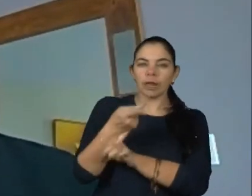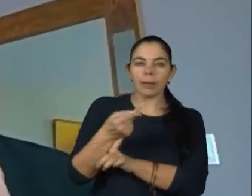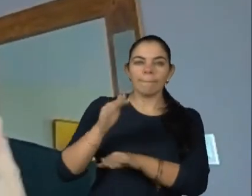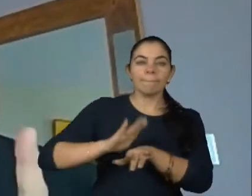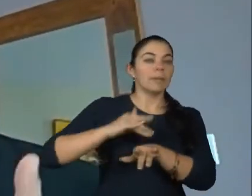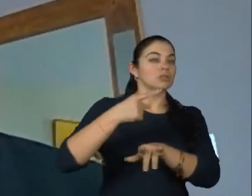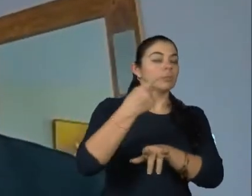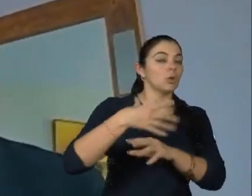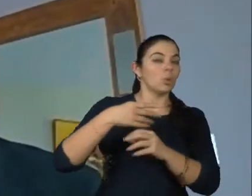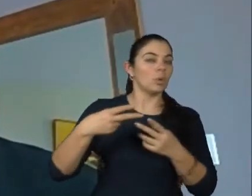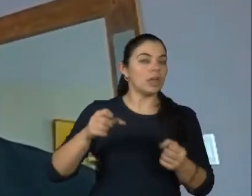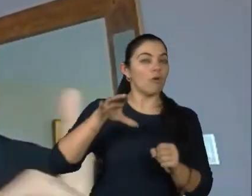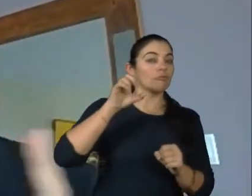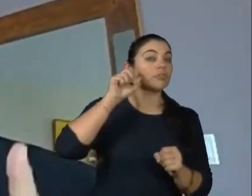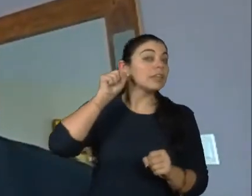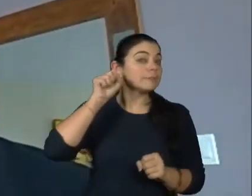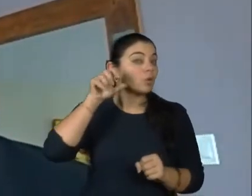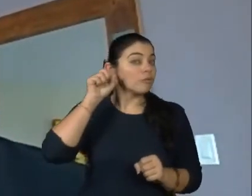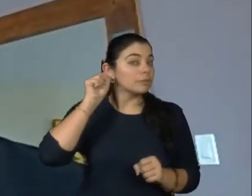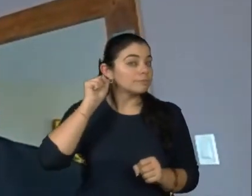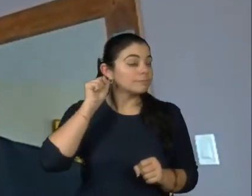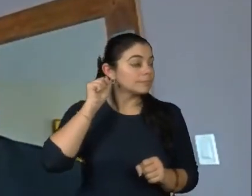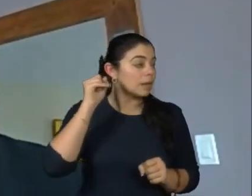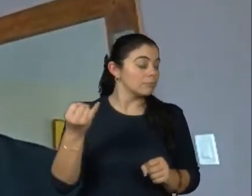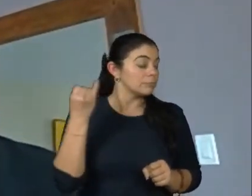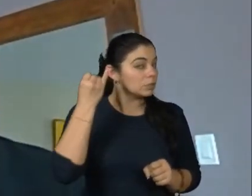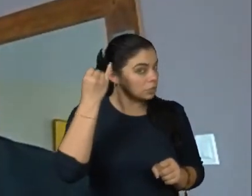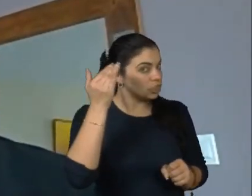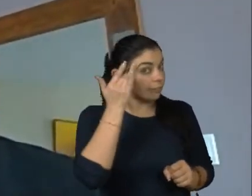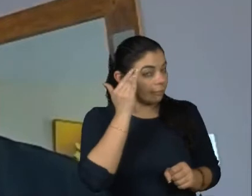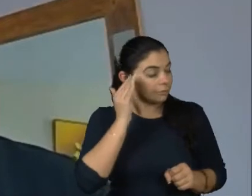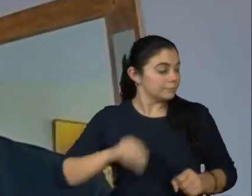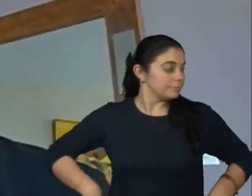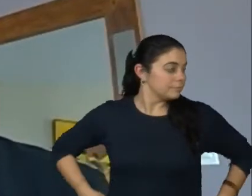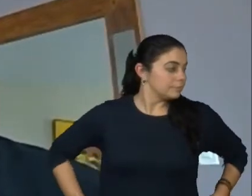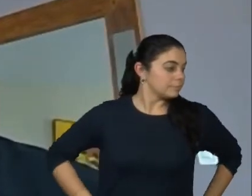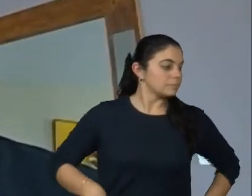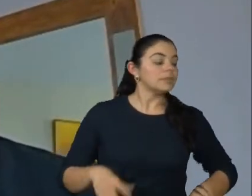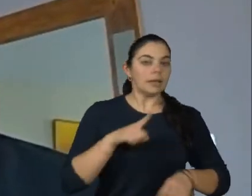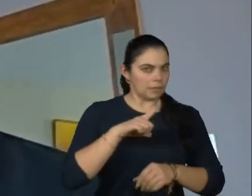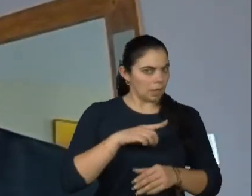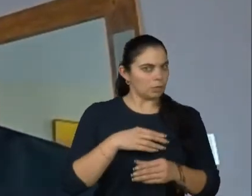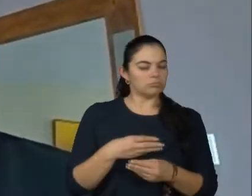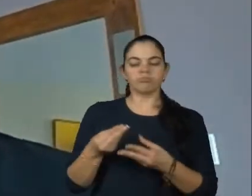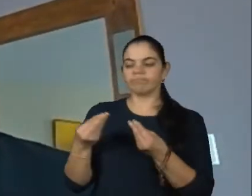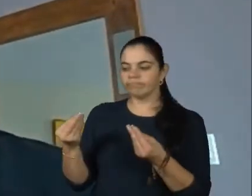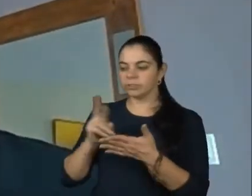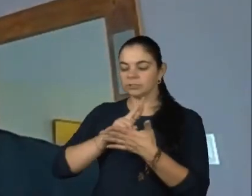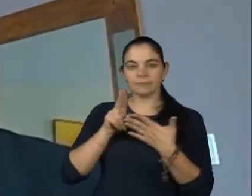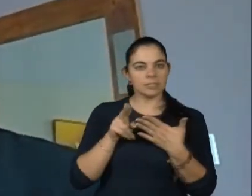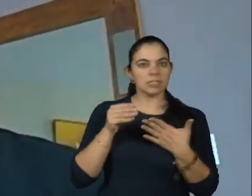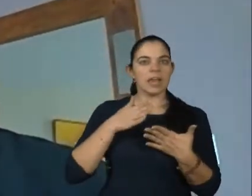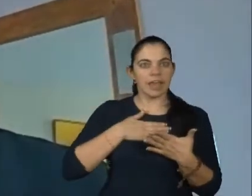o ouvir. Uma coisa também, pessoal, que algumas vezes ou muitas vezes eu